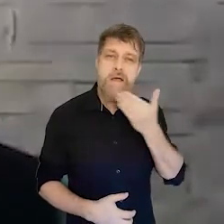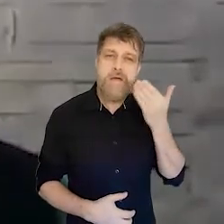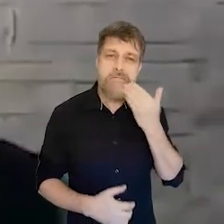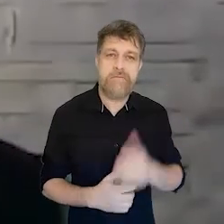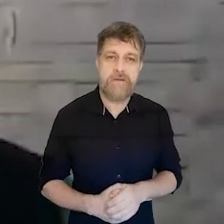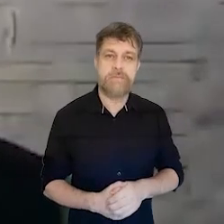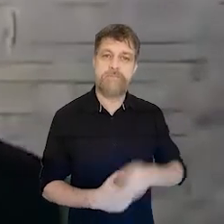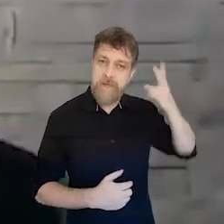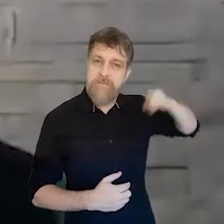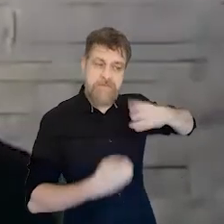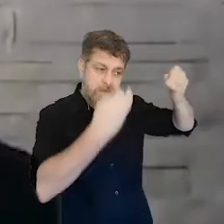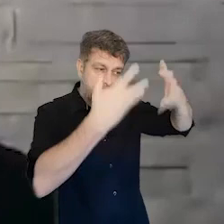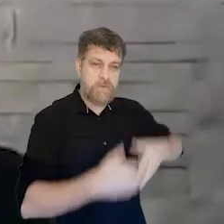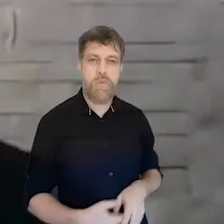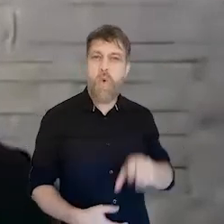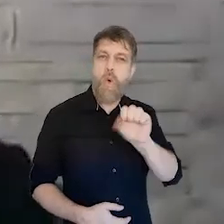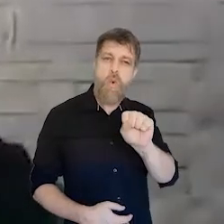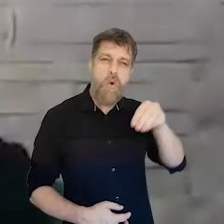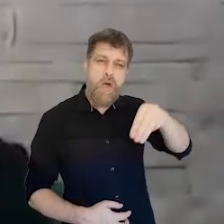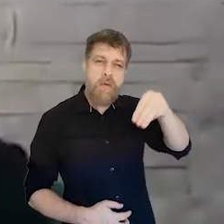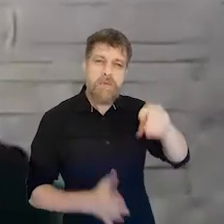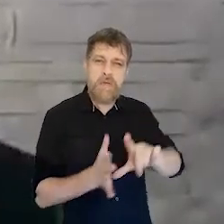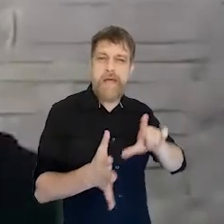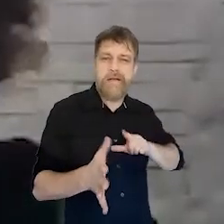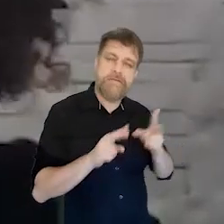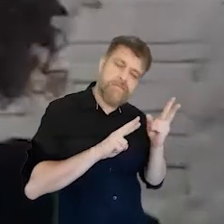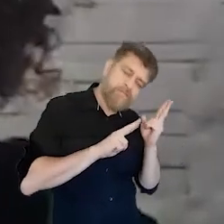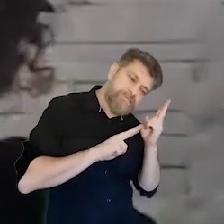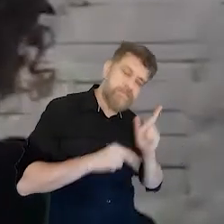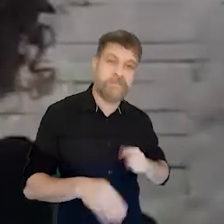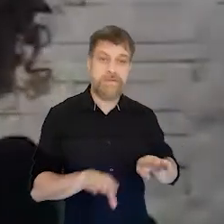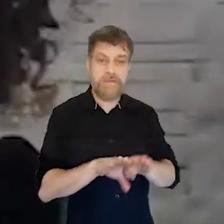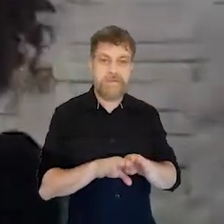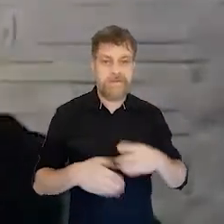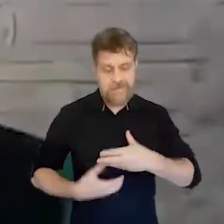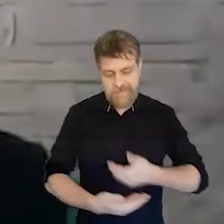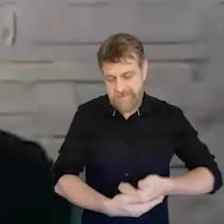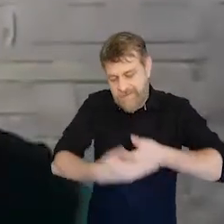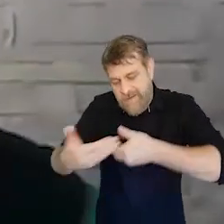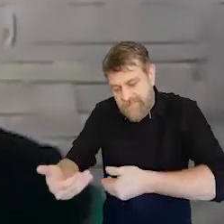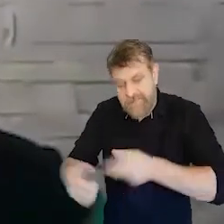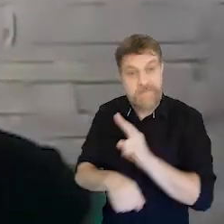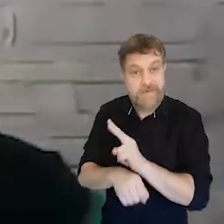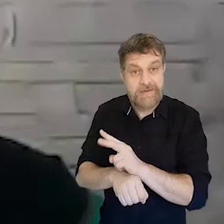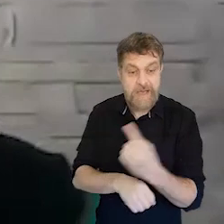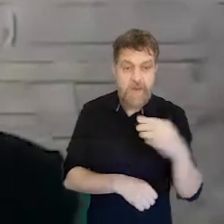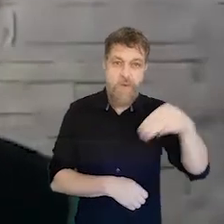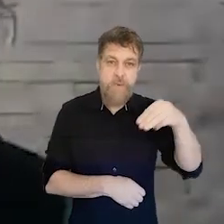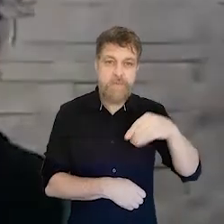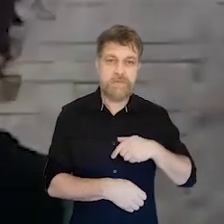YouTube, 5, 8 minutinhos de vídeo antes de dormir, antes de colocar o filho para dormir, aquele minutinho de